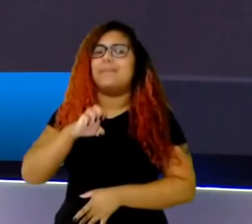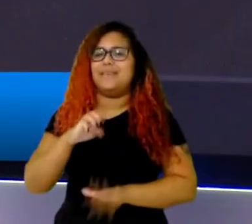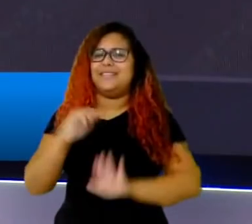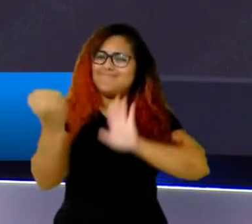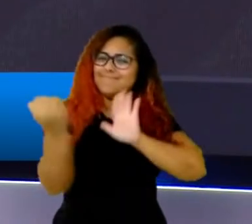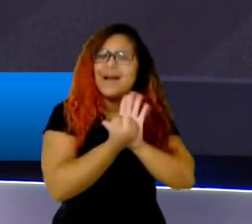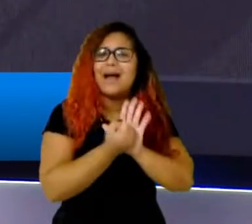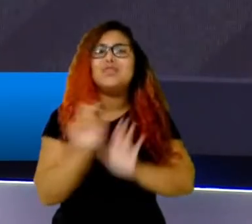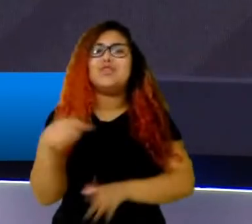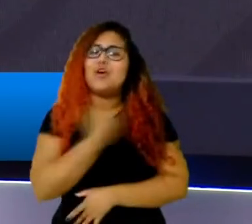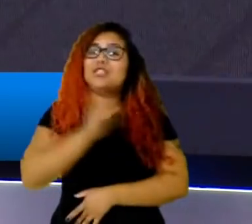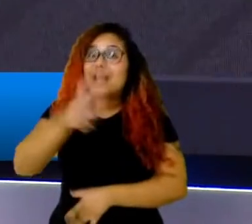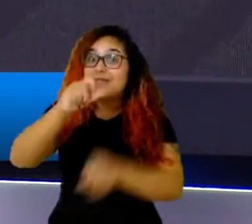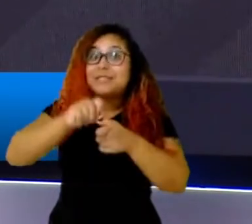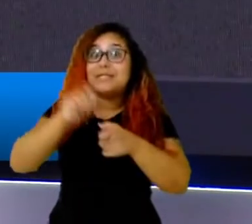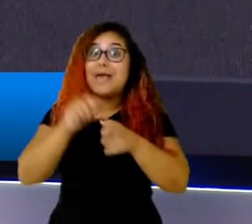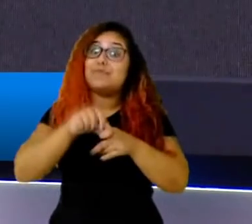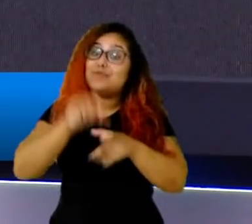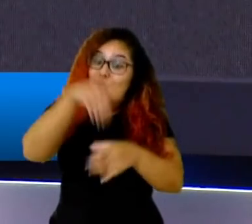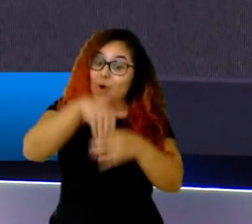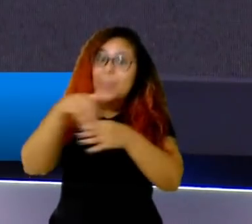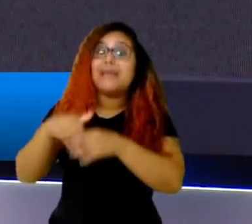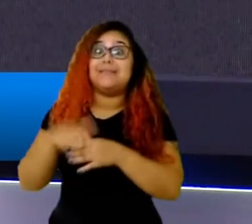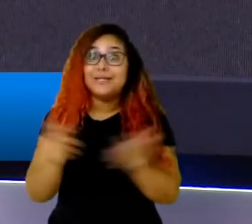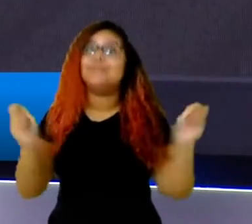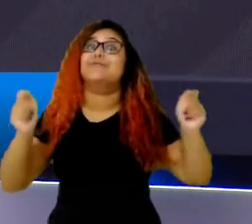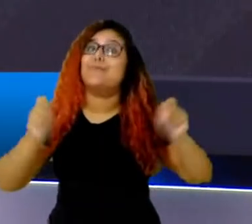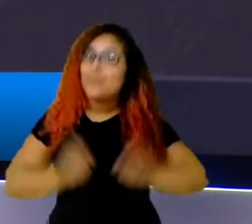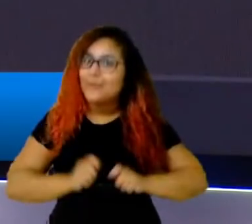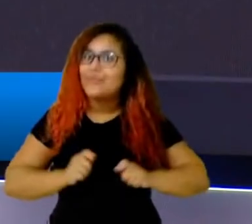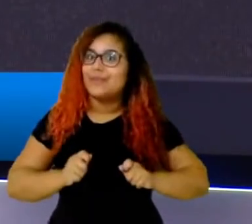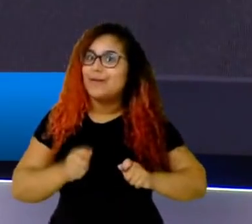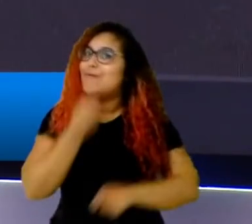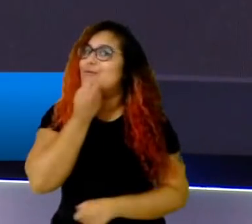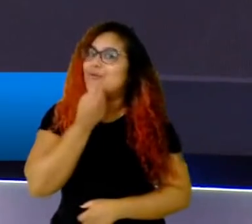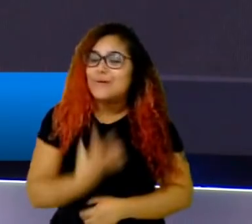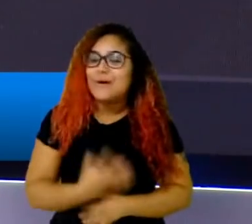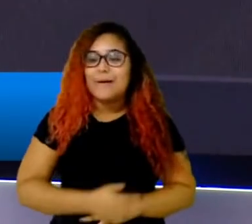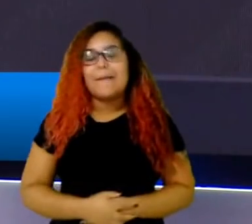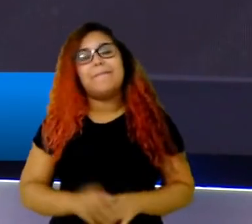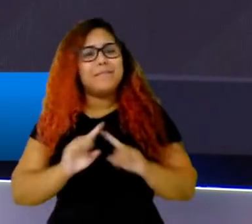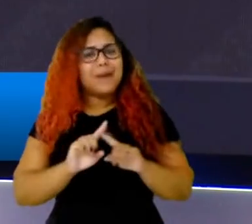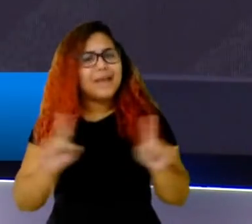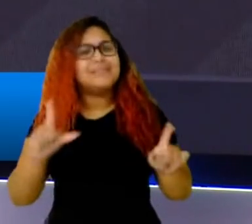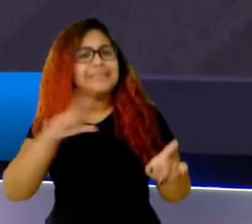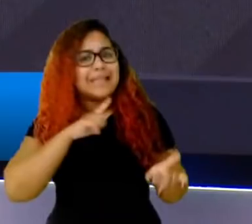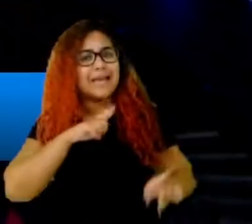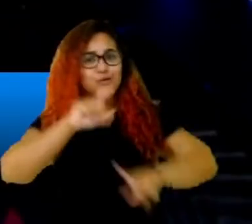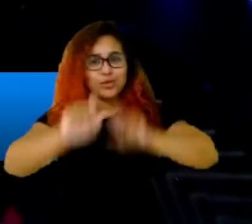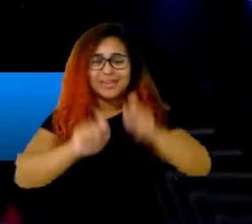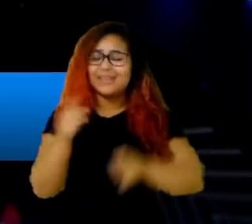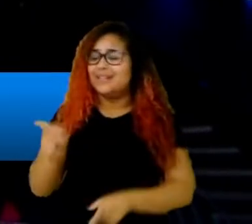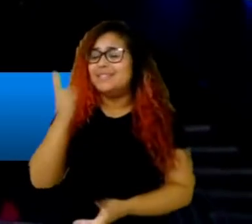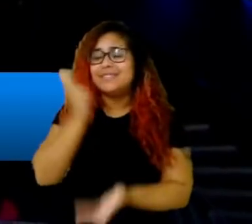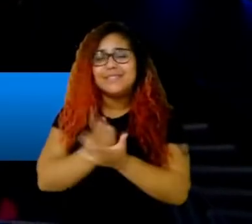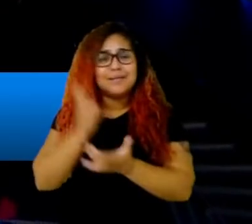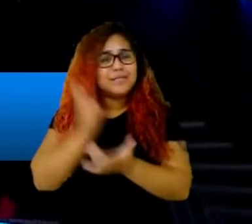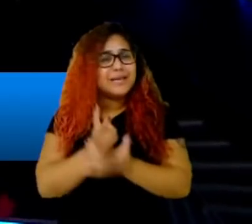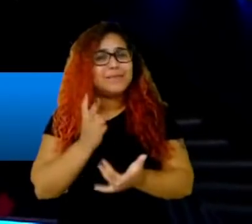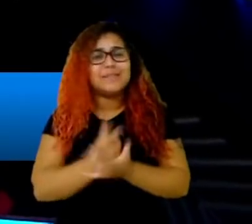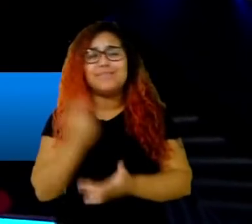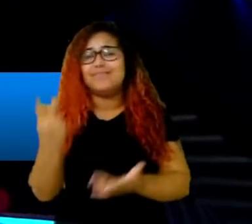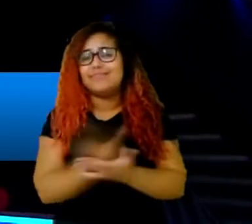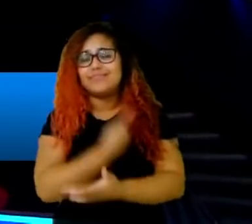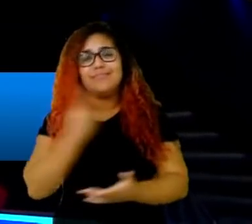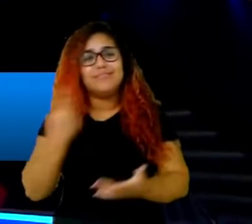certo a enquete. E tem essa questão dele sempre cometer algum errinho ali que custa muito pro time dele no